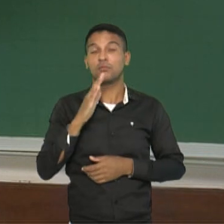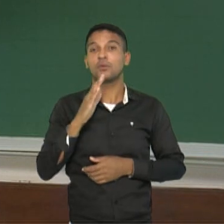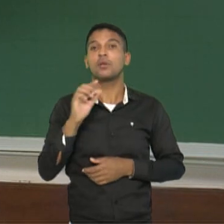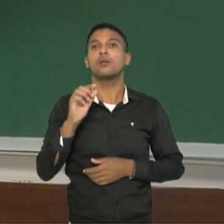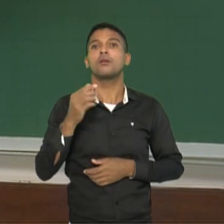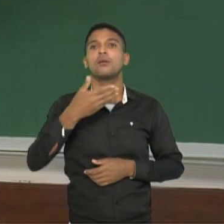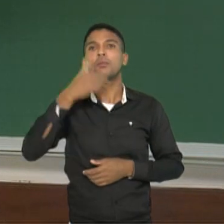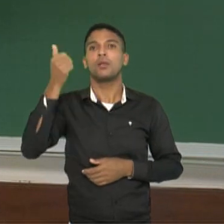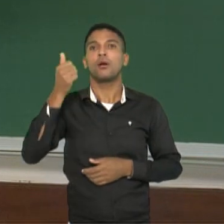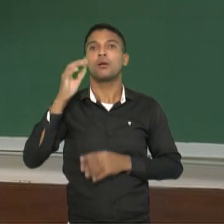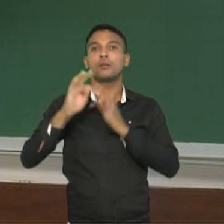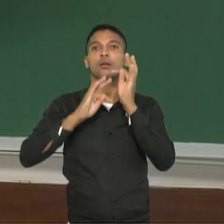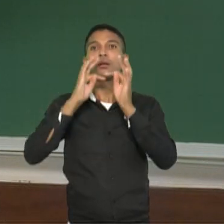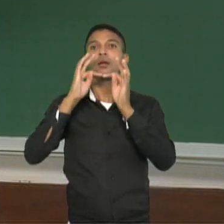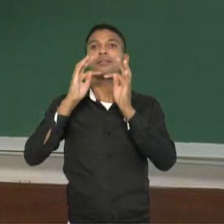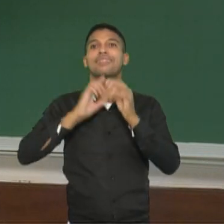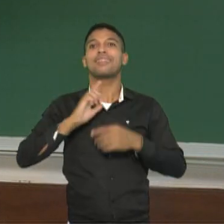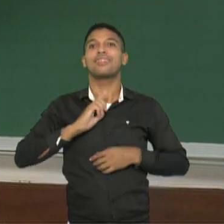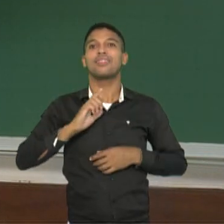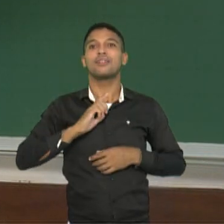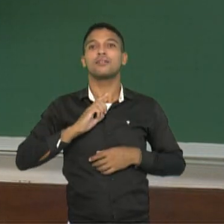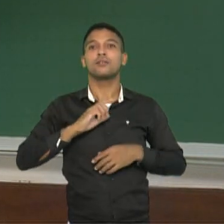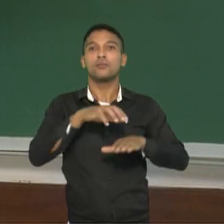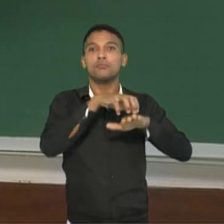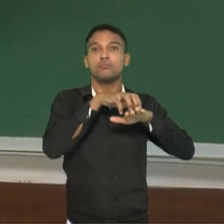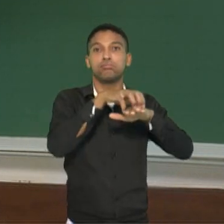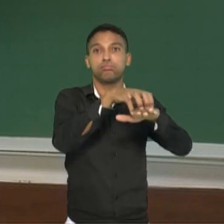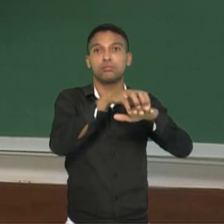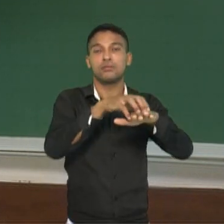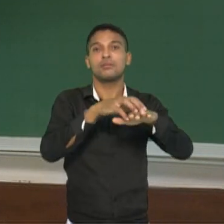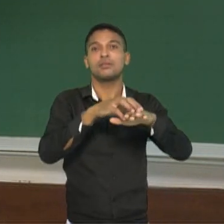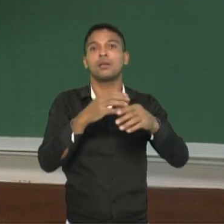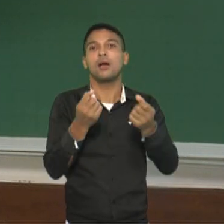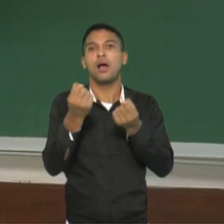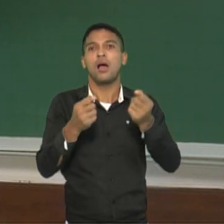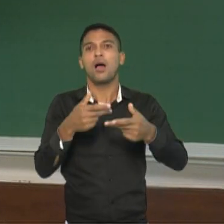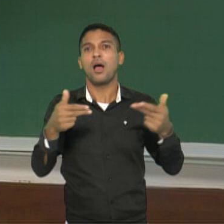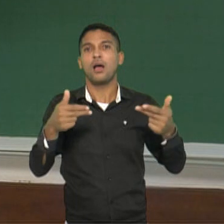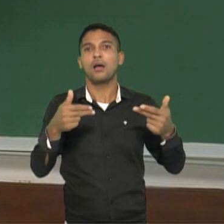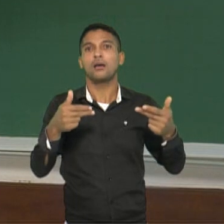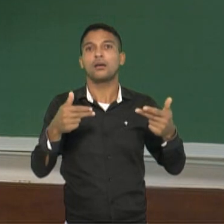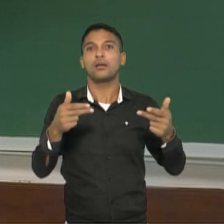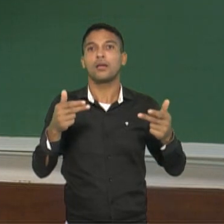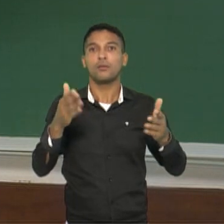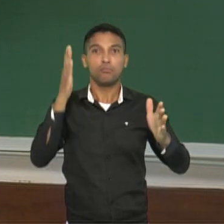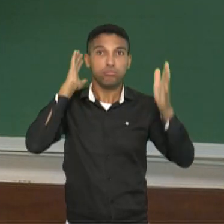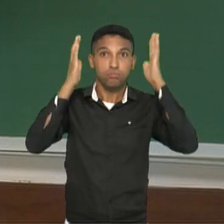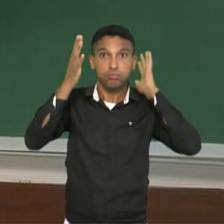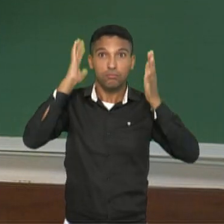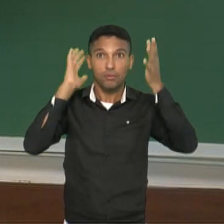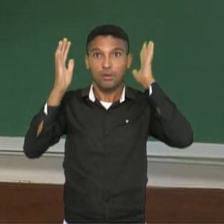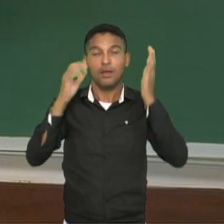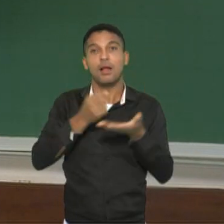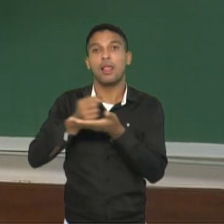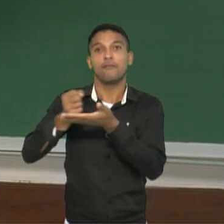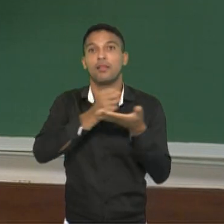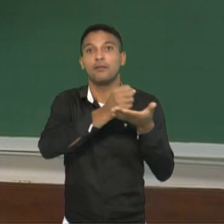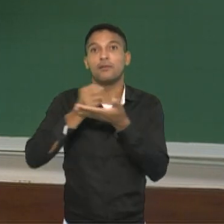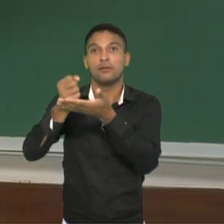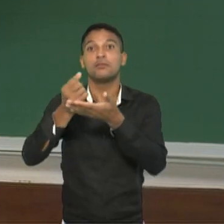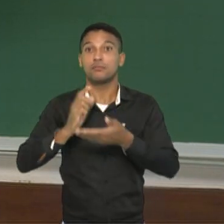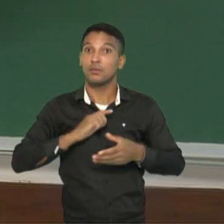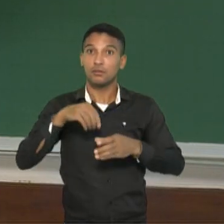Fazendo com que isso seja também um atrativo para a indústria. Porque ao produzir, a indústria quer que o seu produto, a sua